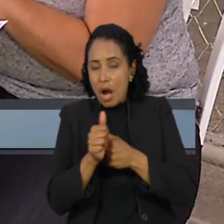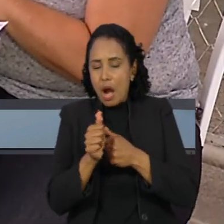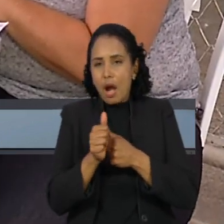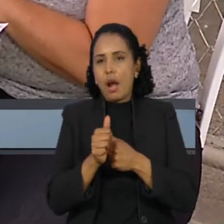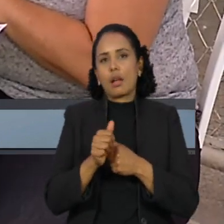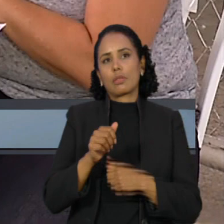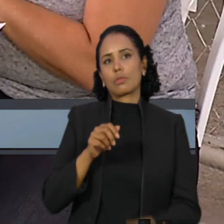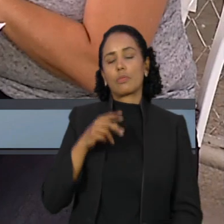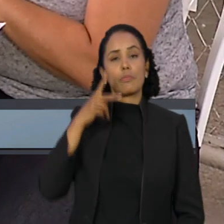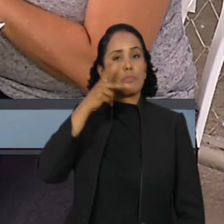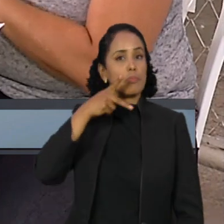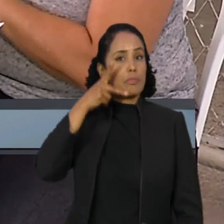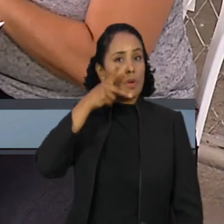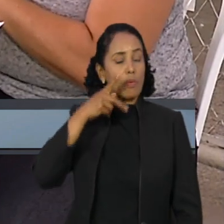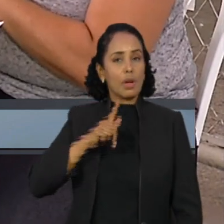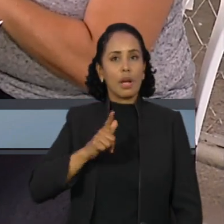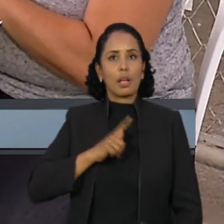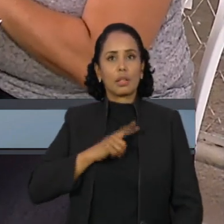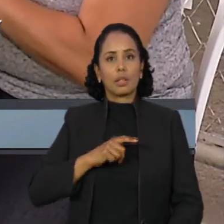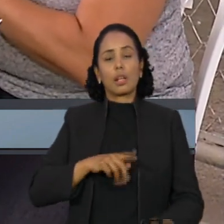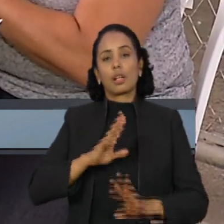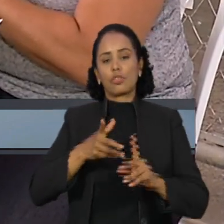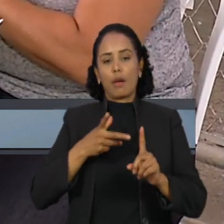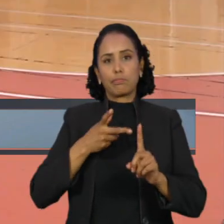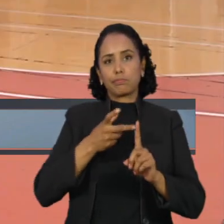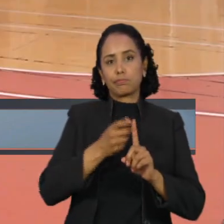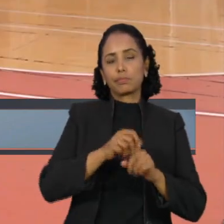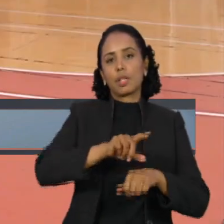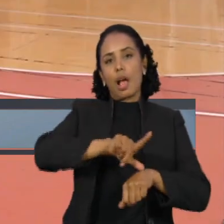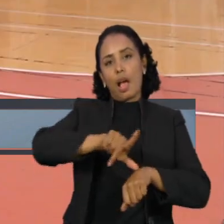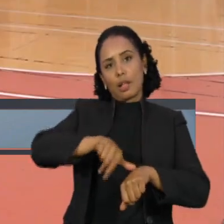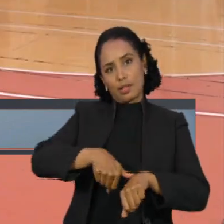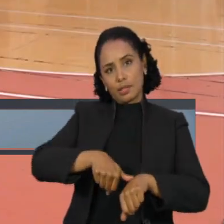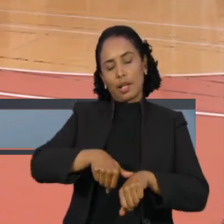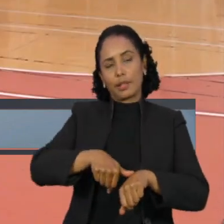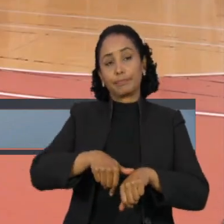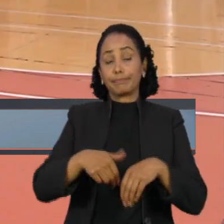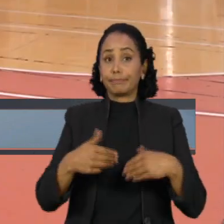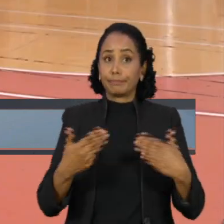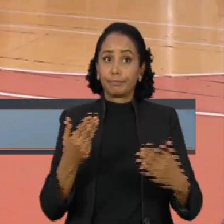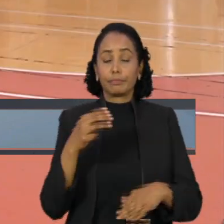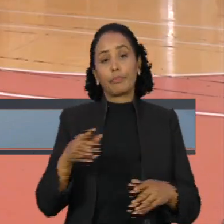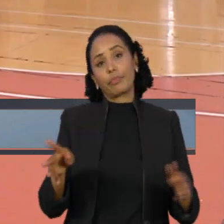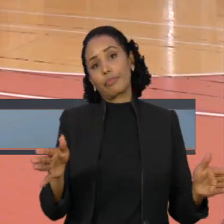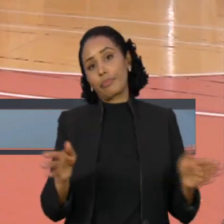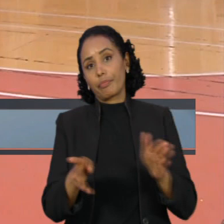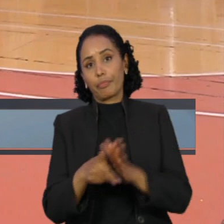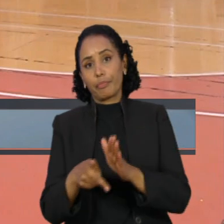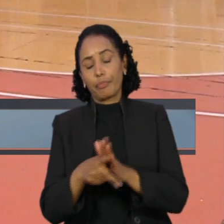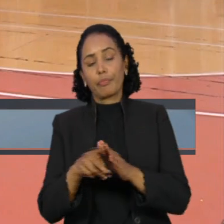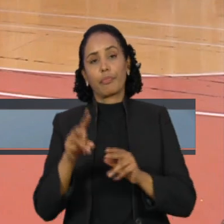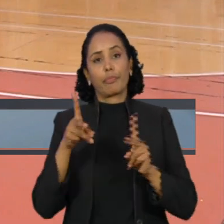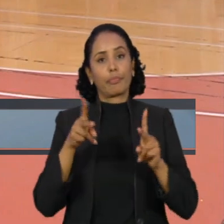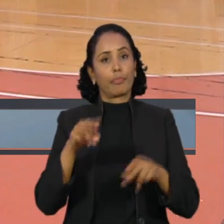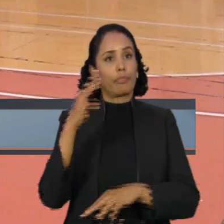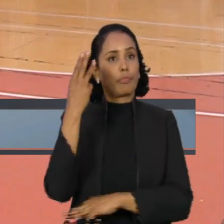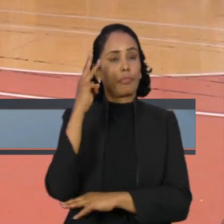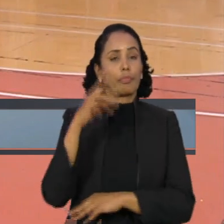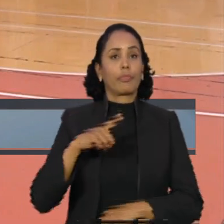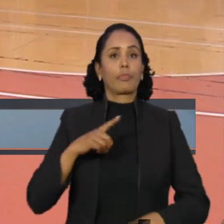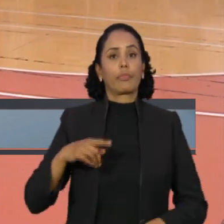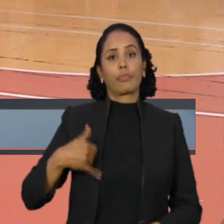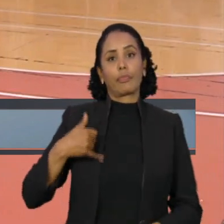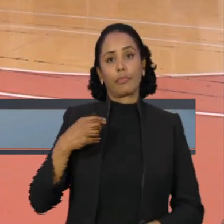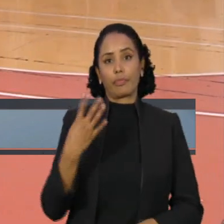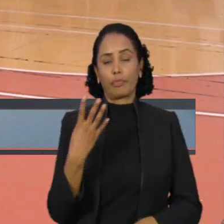imunização atrasada em relação à cidade maranhense. Com a imunização de pessoas a partir de 40 anos de idade. De